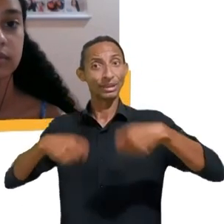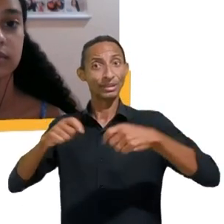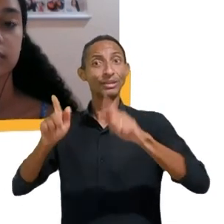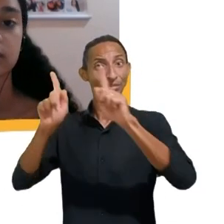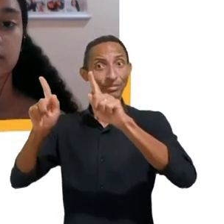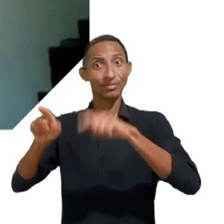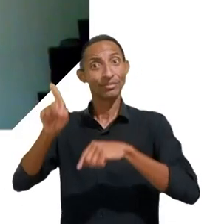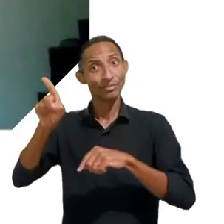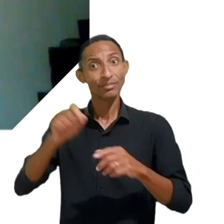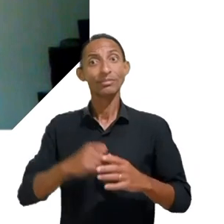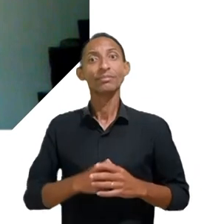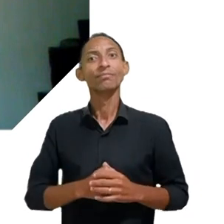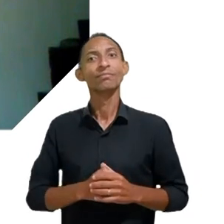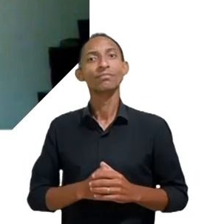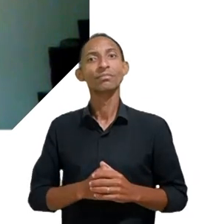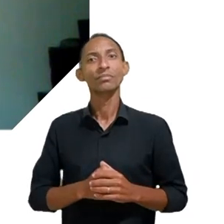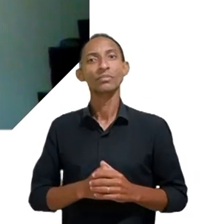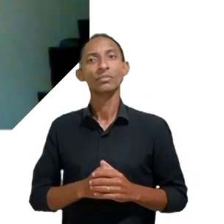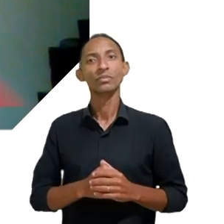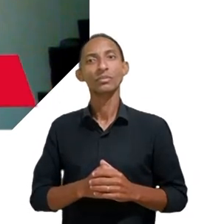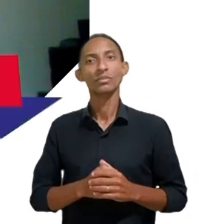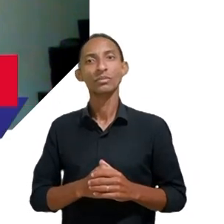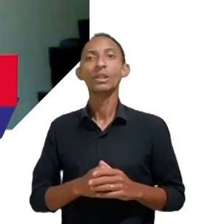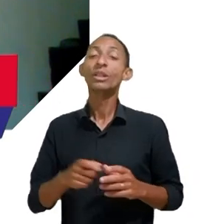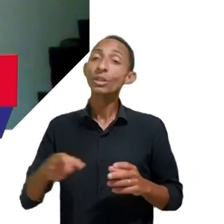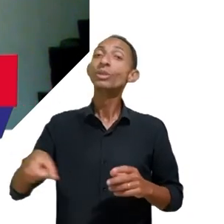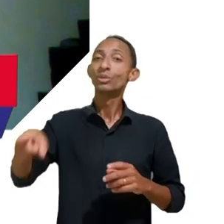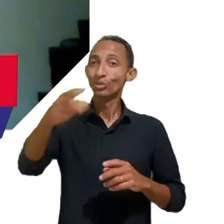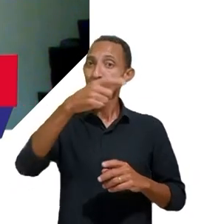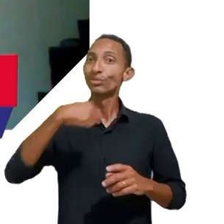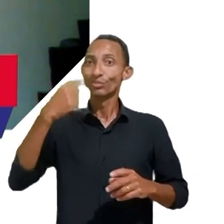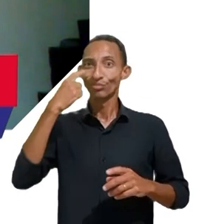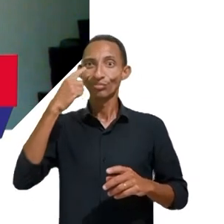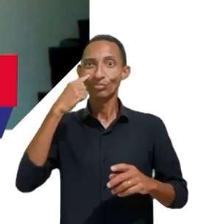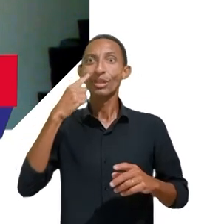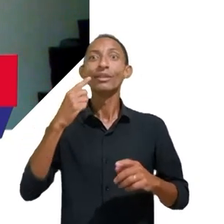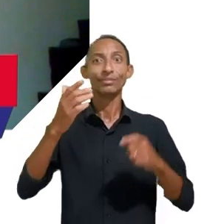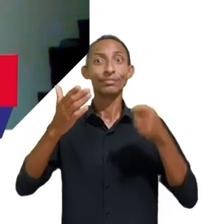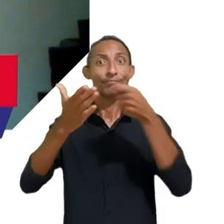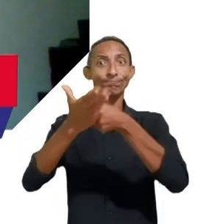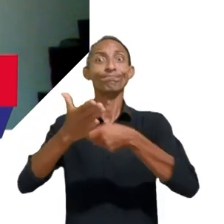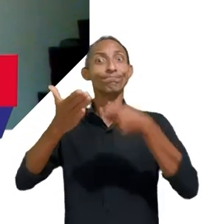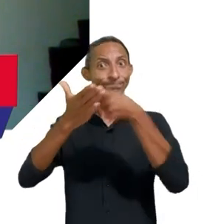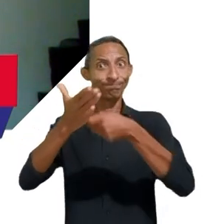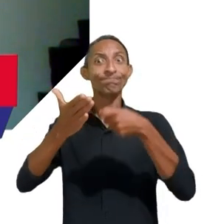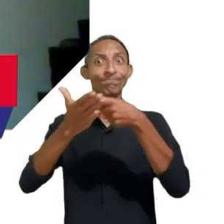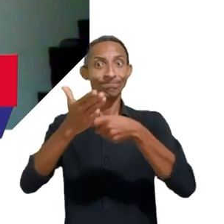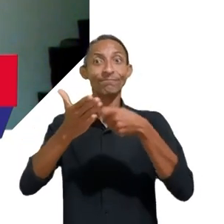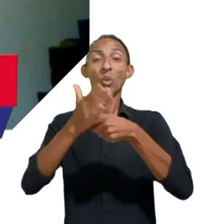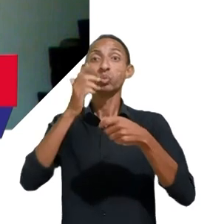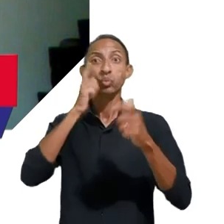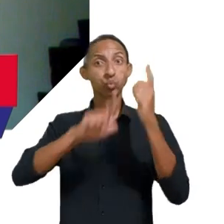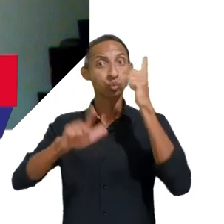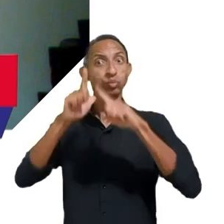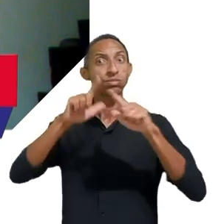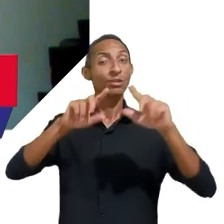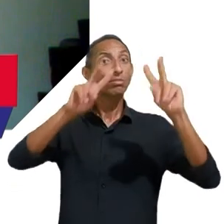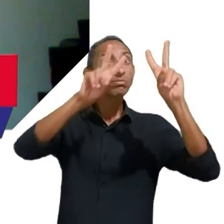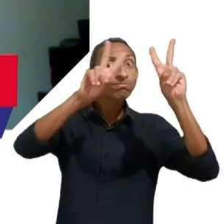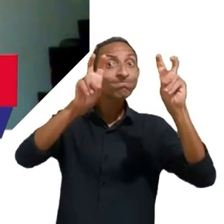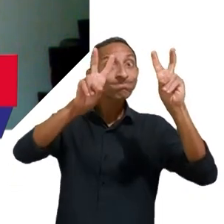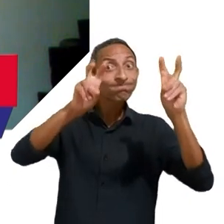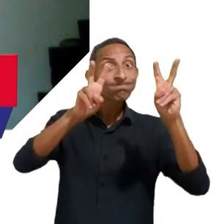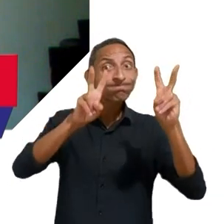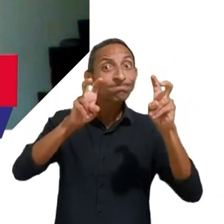nós titulares desse direito brigarmos para que um conjunto de temas seja olhado ali também e acho que a agenda da